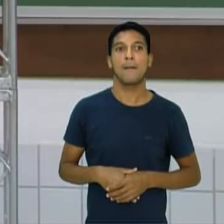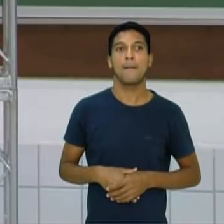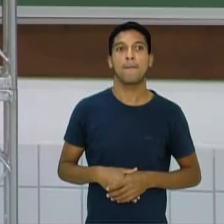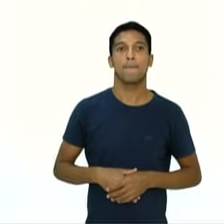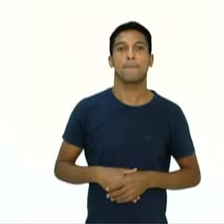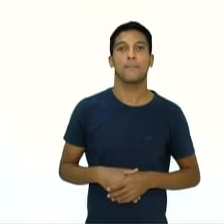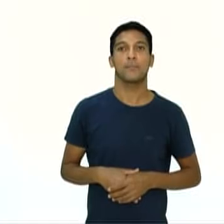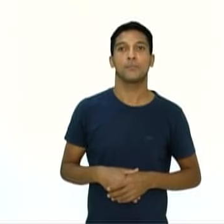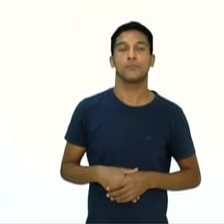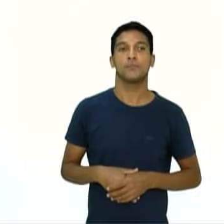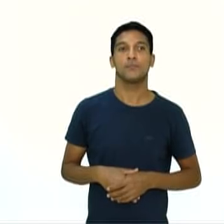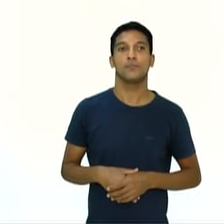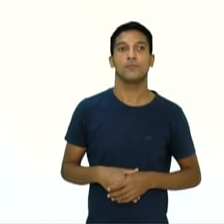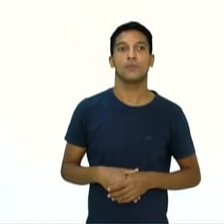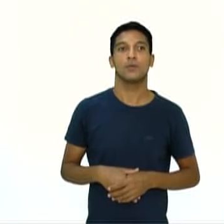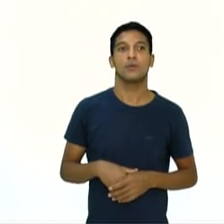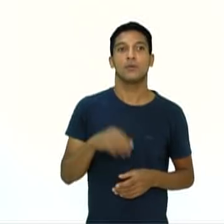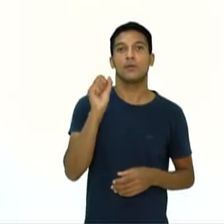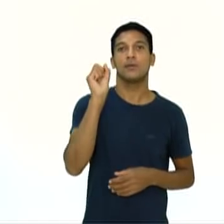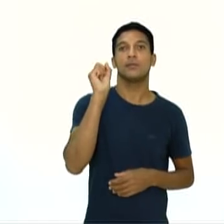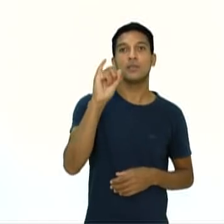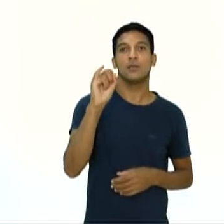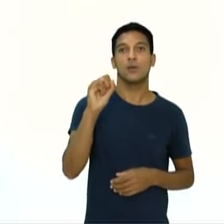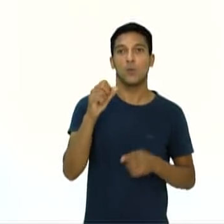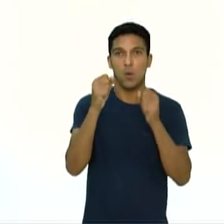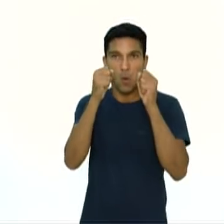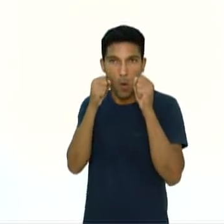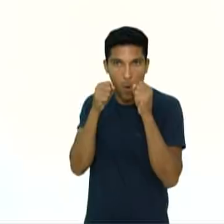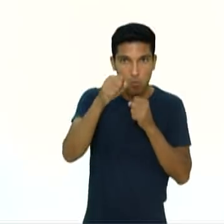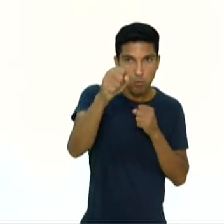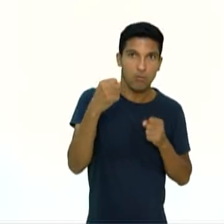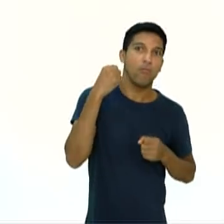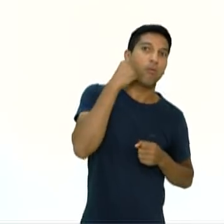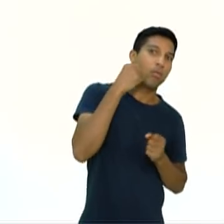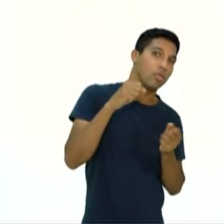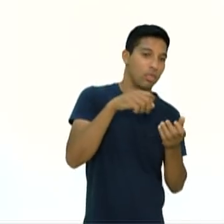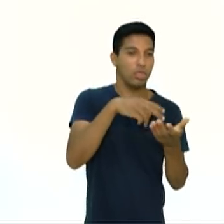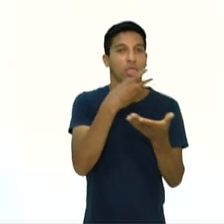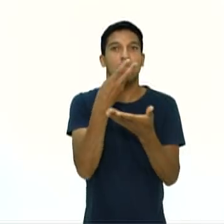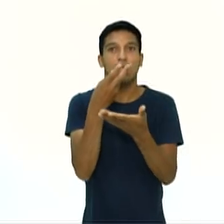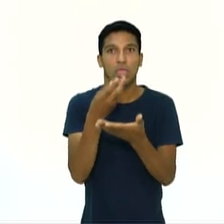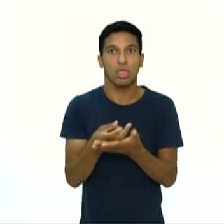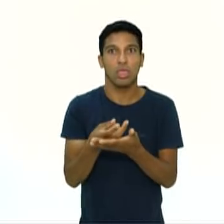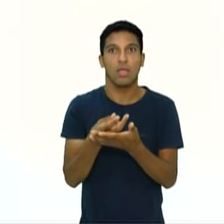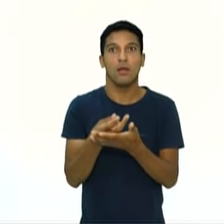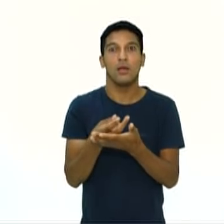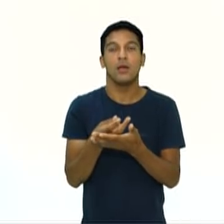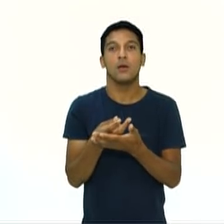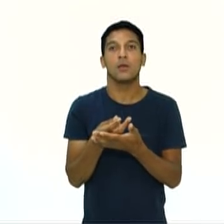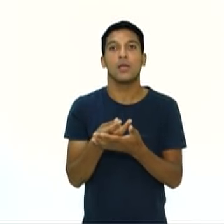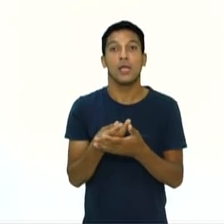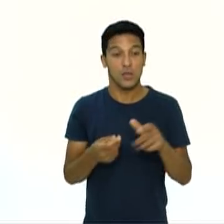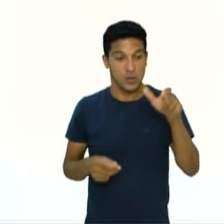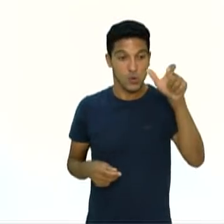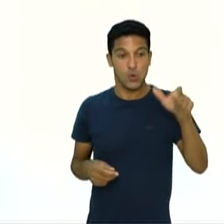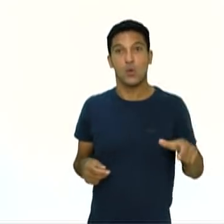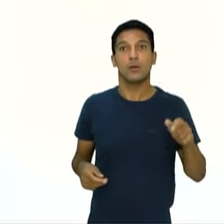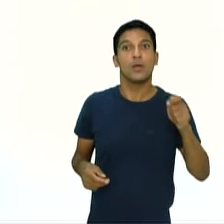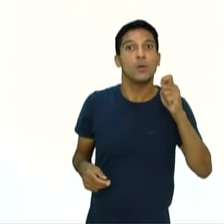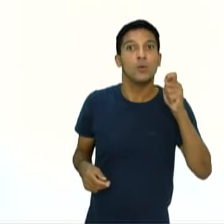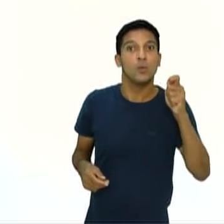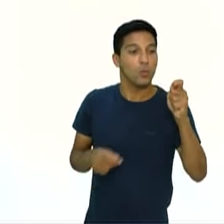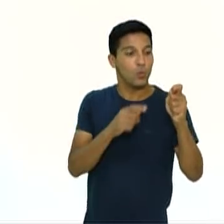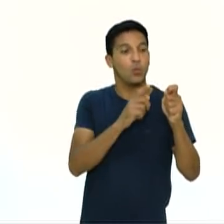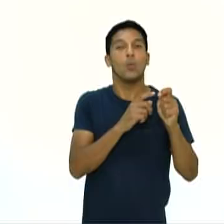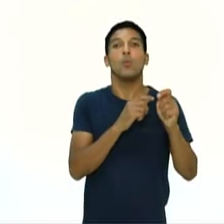No caso de uma caída, o árbitro deve dizer stop. O que aconteceu? Caiu, eu não